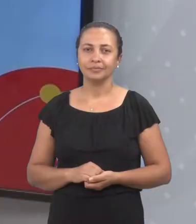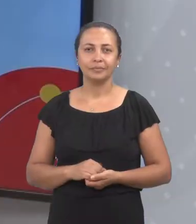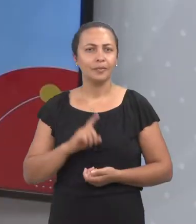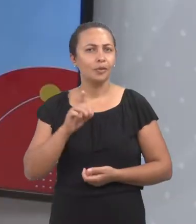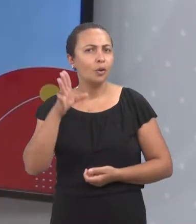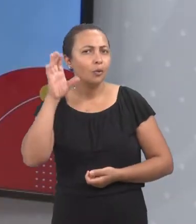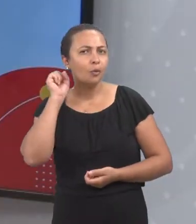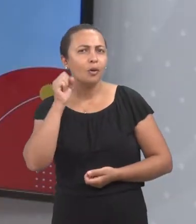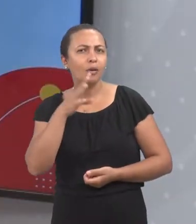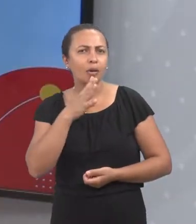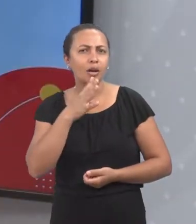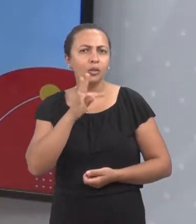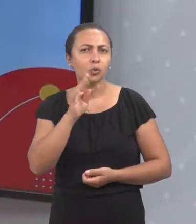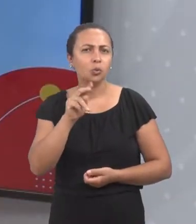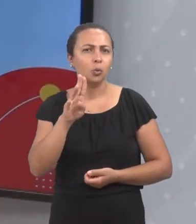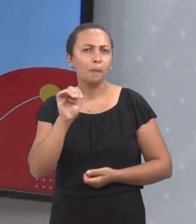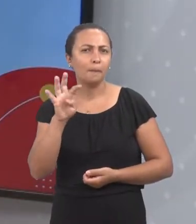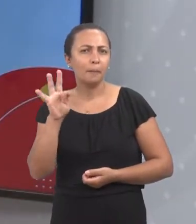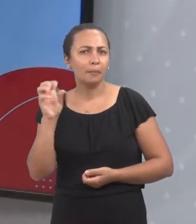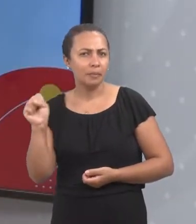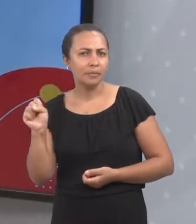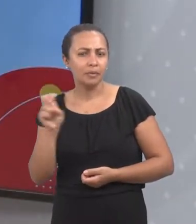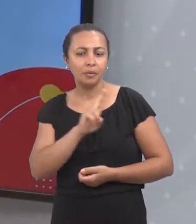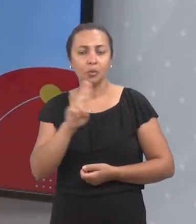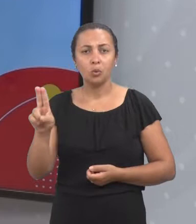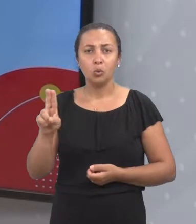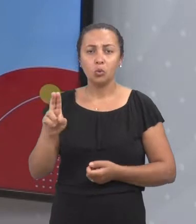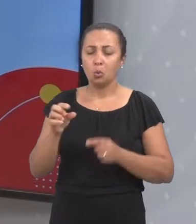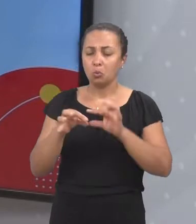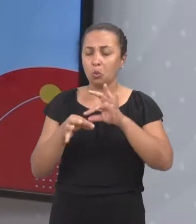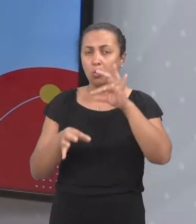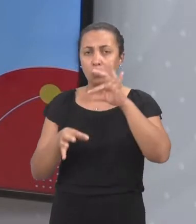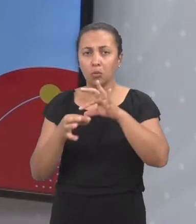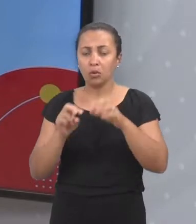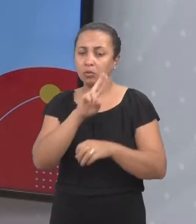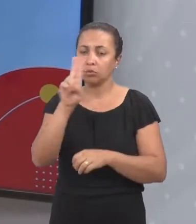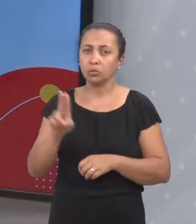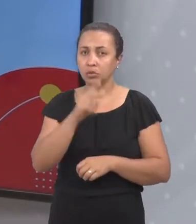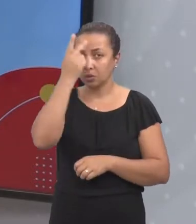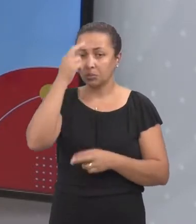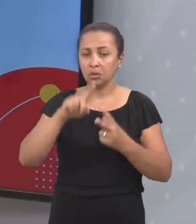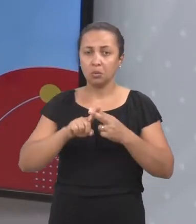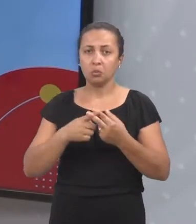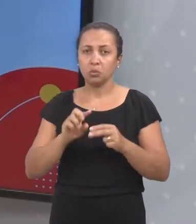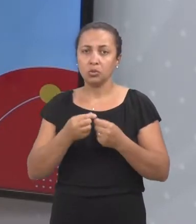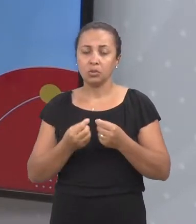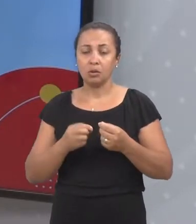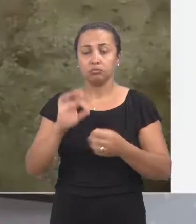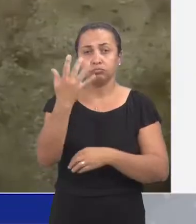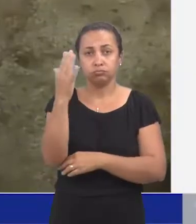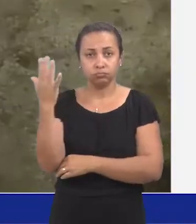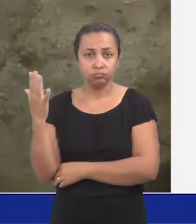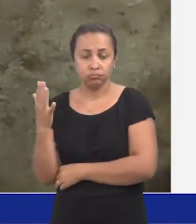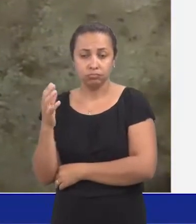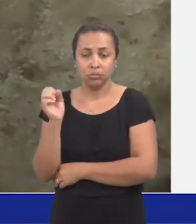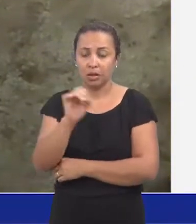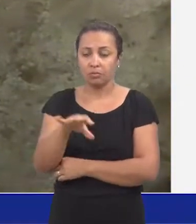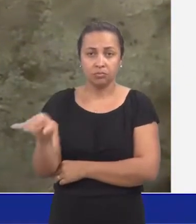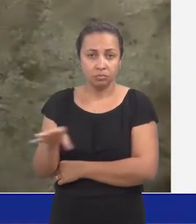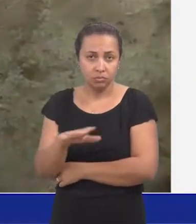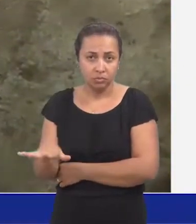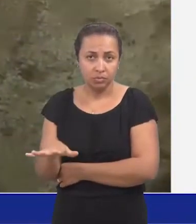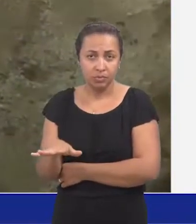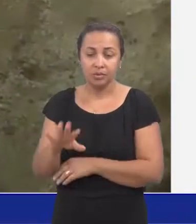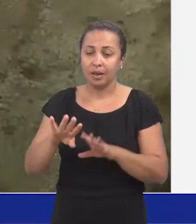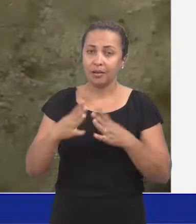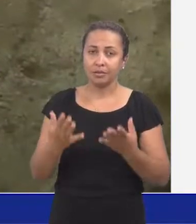Você já ouviu falar em tubetes? Esse é o nome de recipientes que são utilizados na produção de mudas florestais. No manejo desse tipo